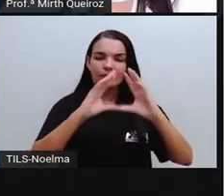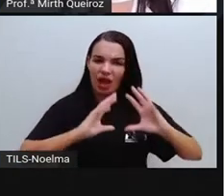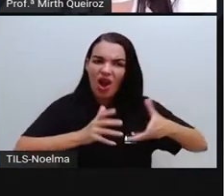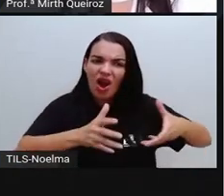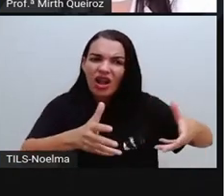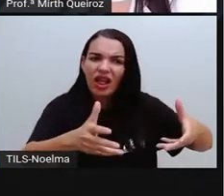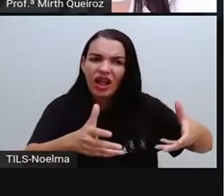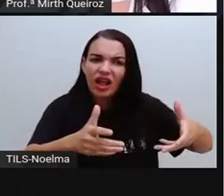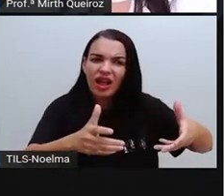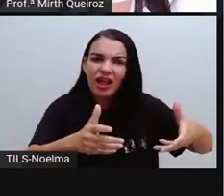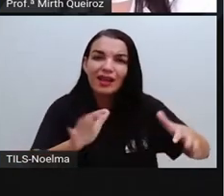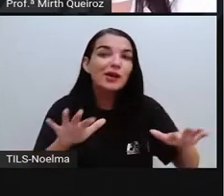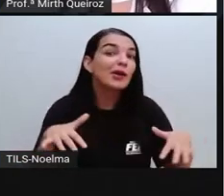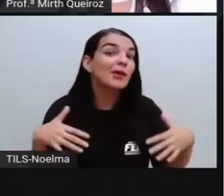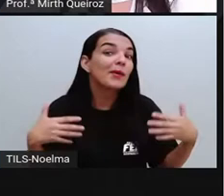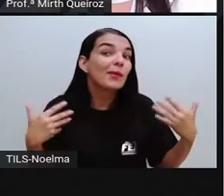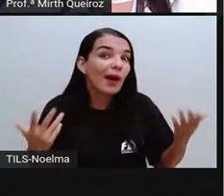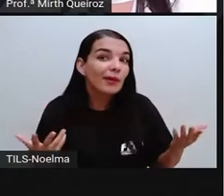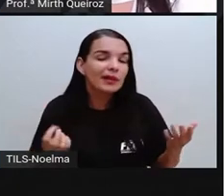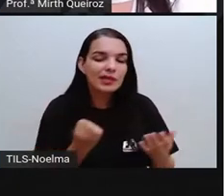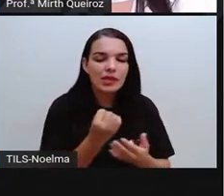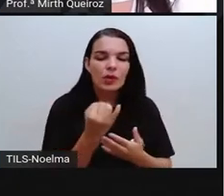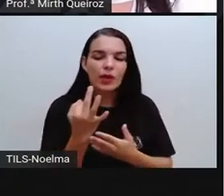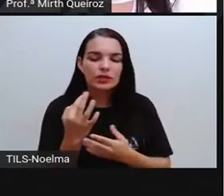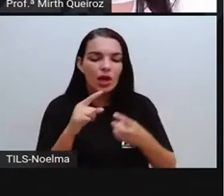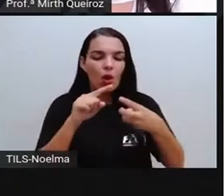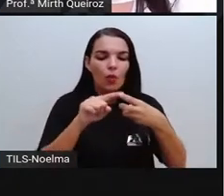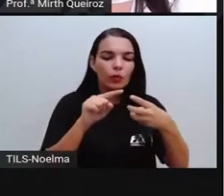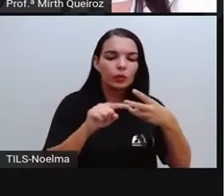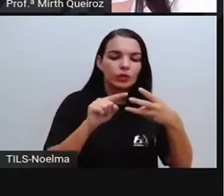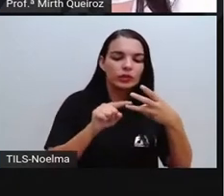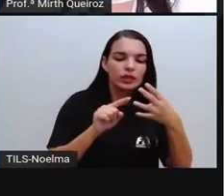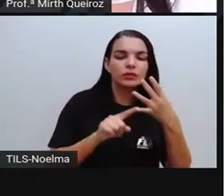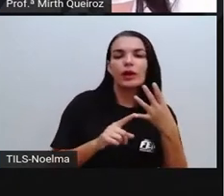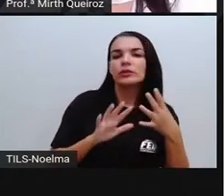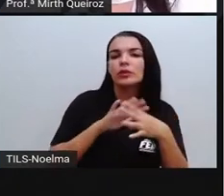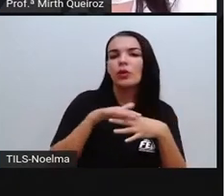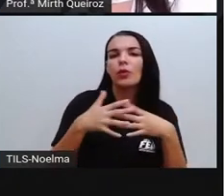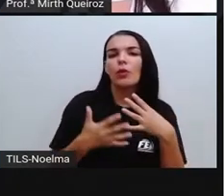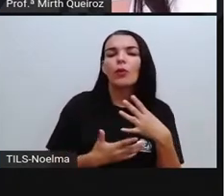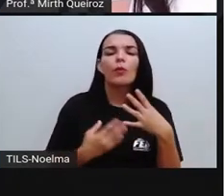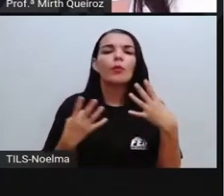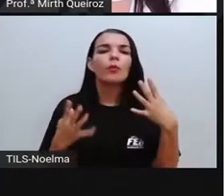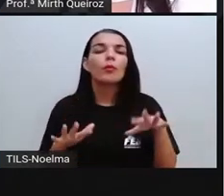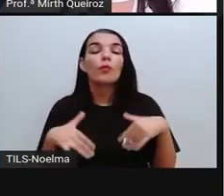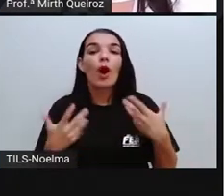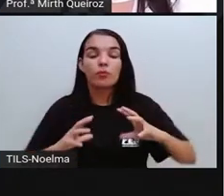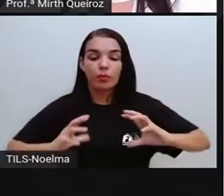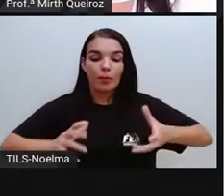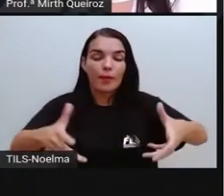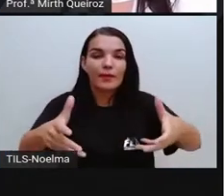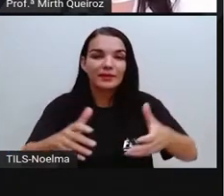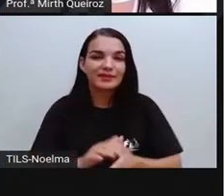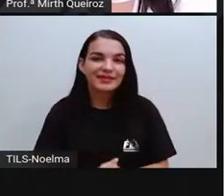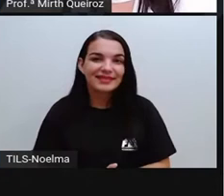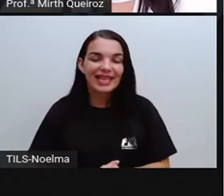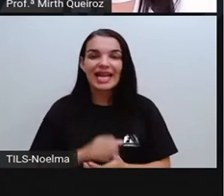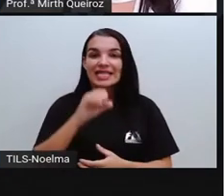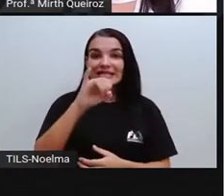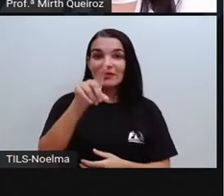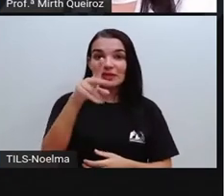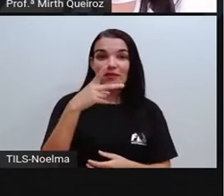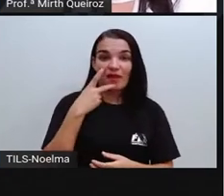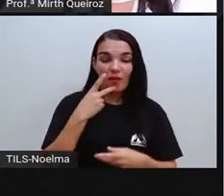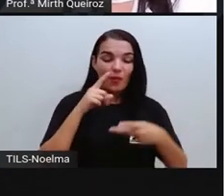Qual ou quais dessas figuras aí rolam? Por que que elas rolam? Quem disse que seria a figura